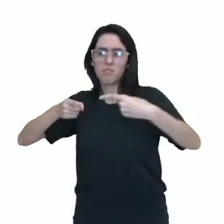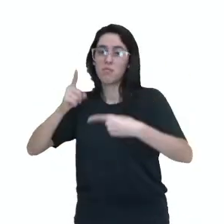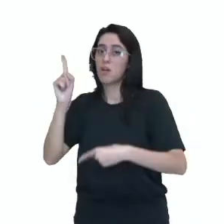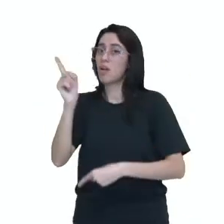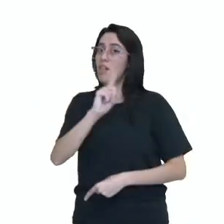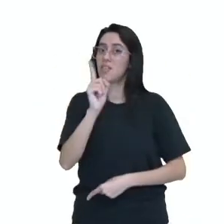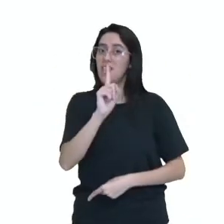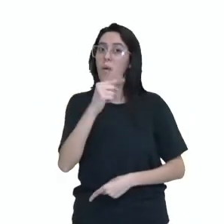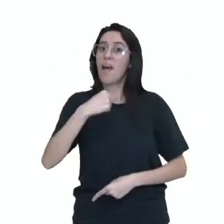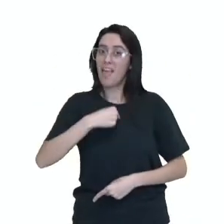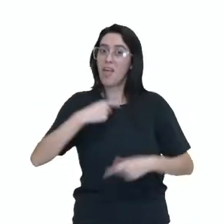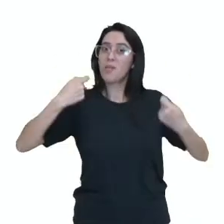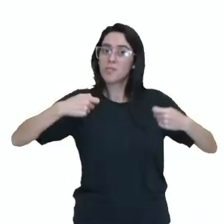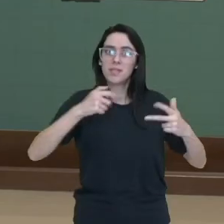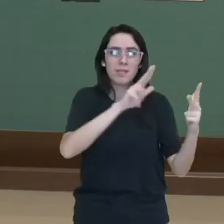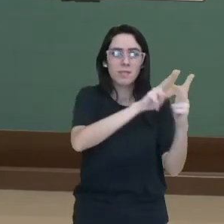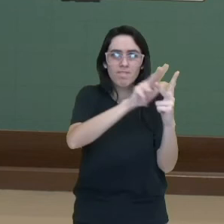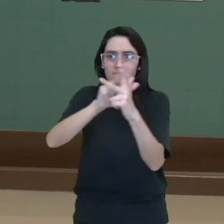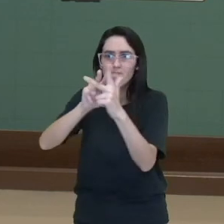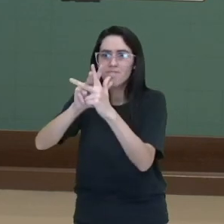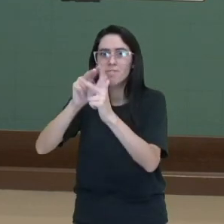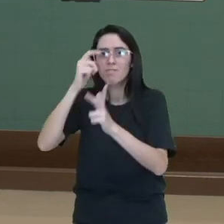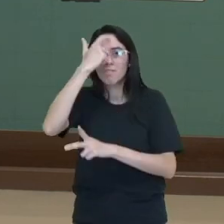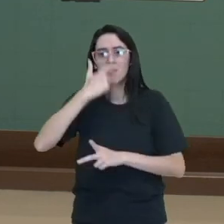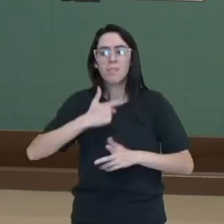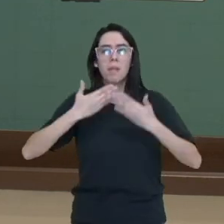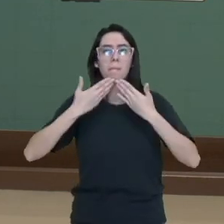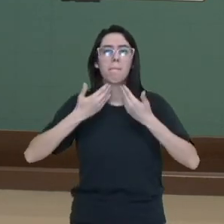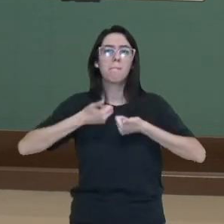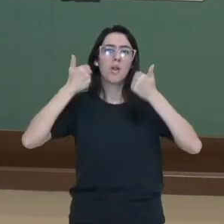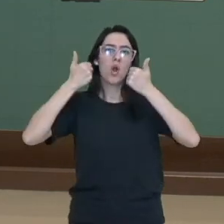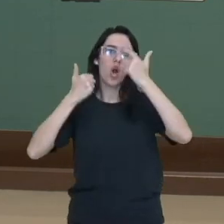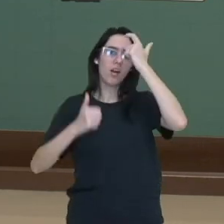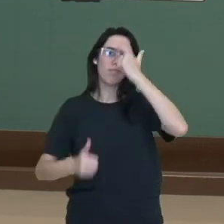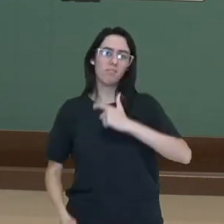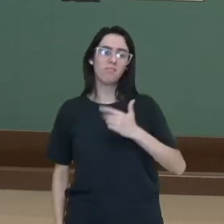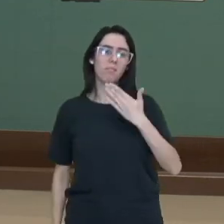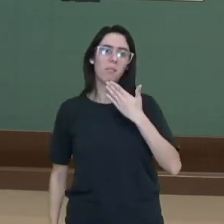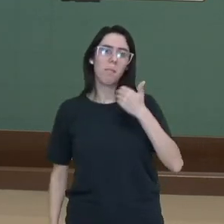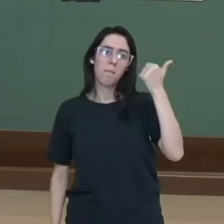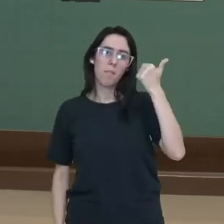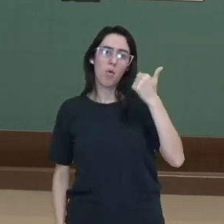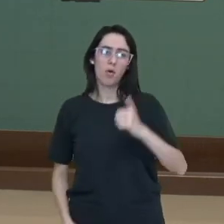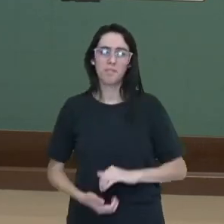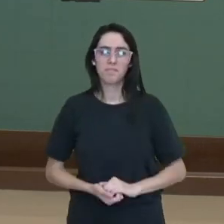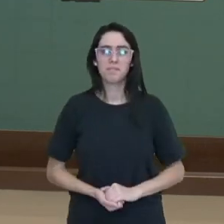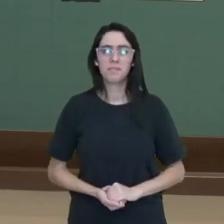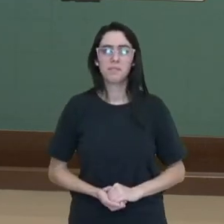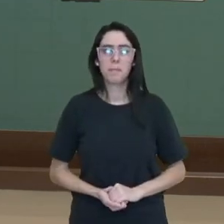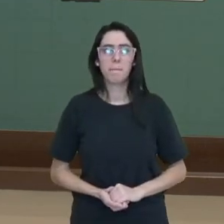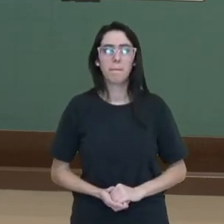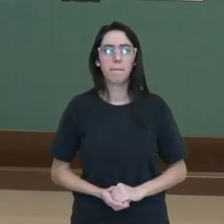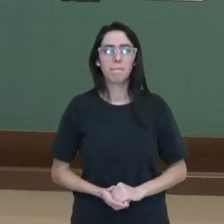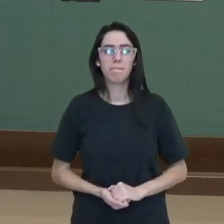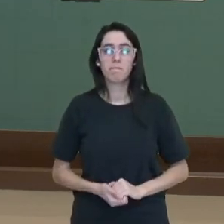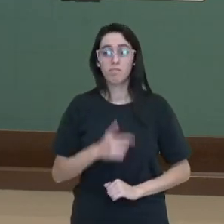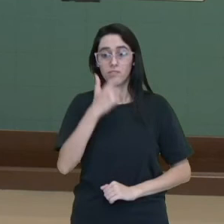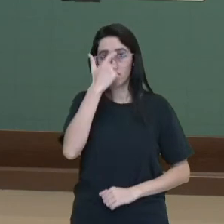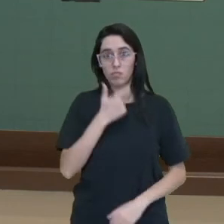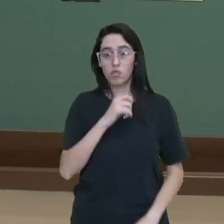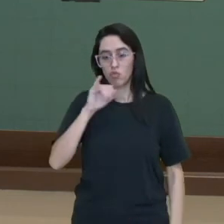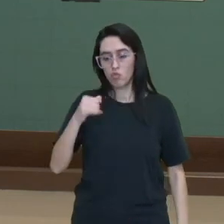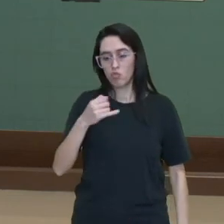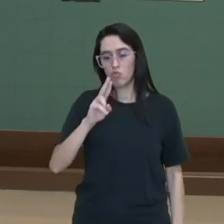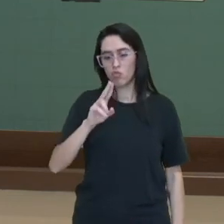se aperfeiçoar, né? Então, ele luta para ser uma pessoa melhor do que a que ele é. O judoka é o que